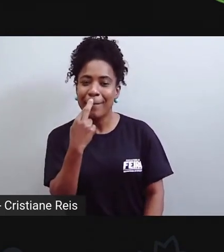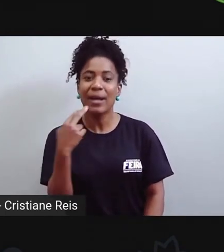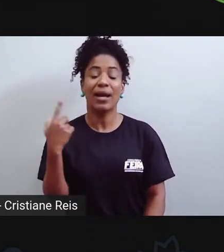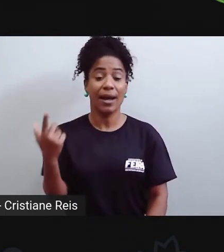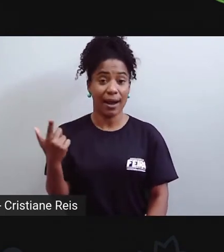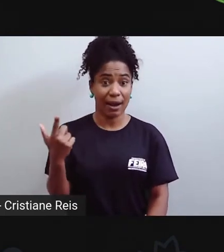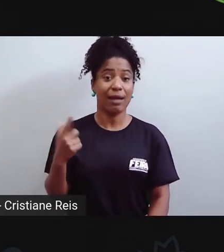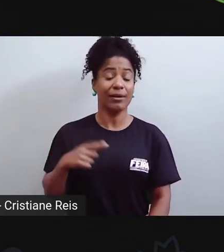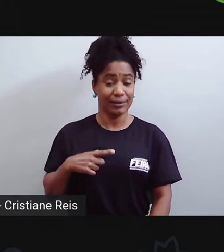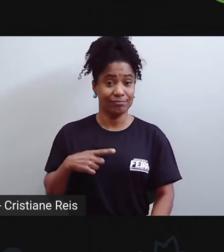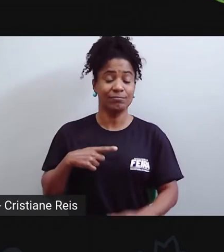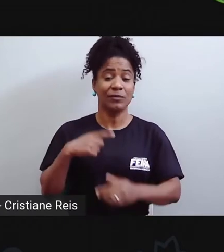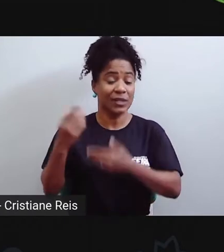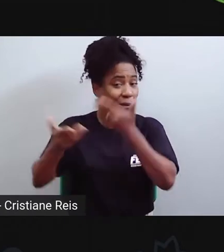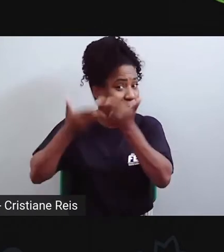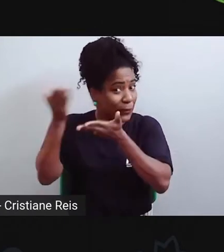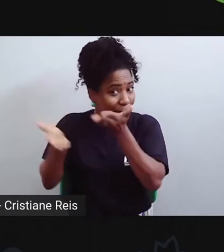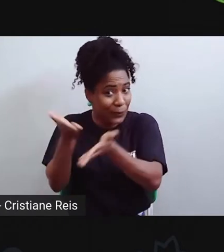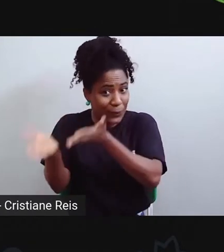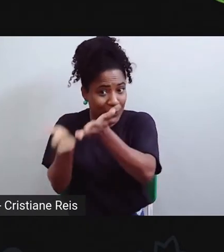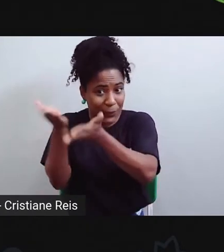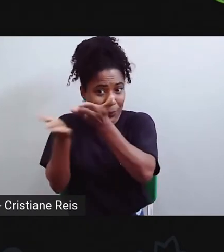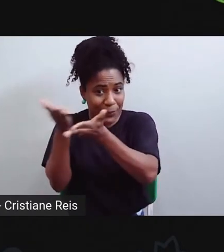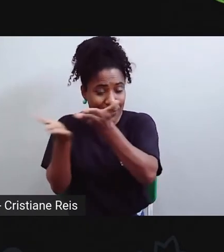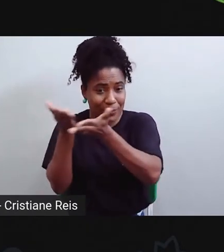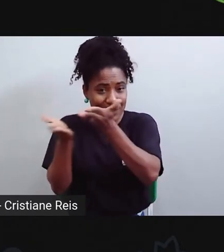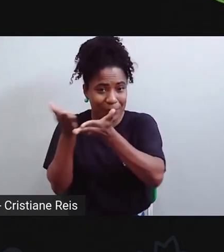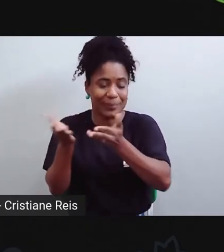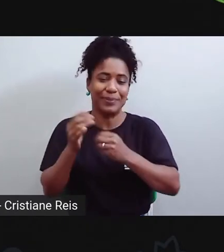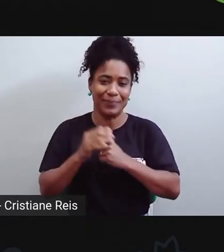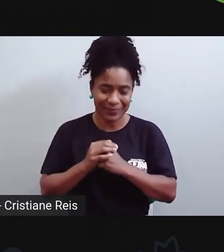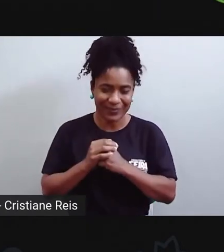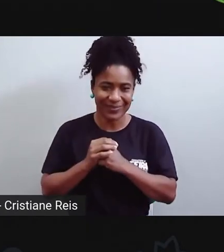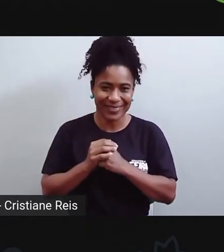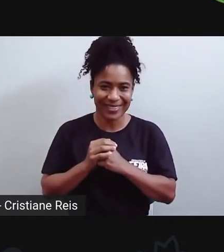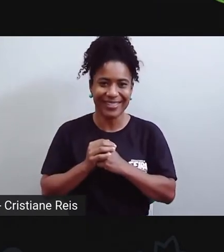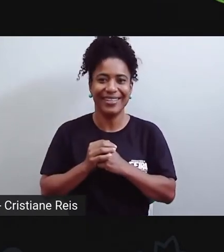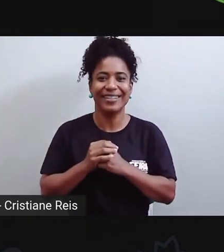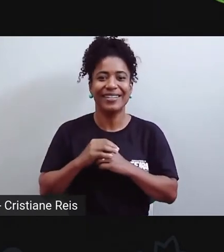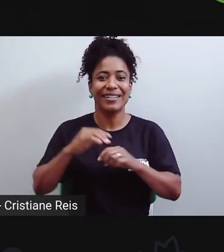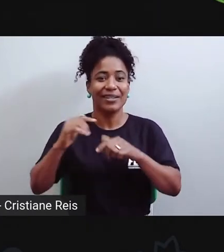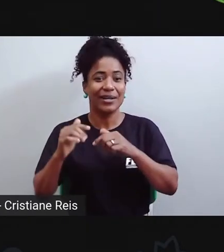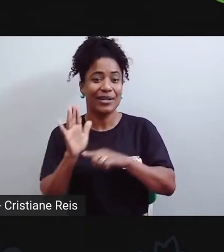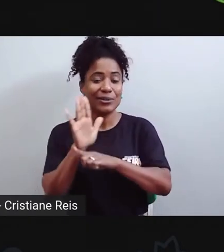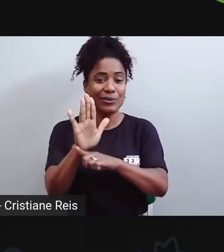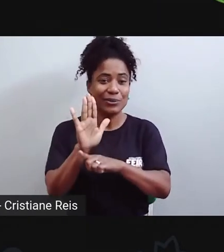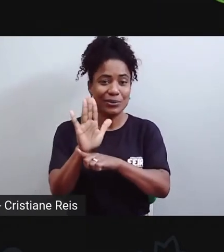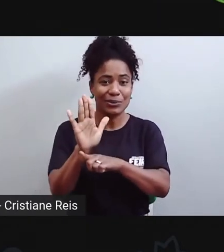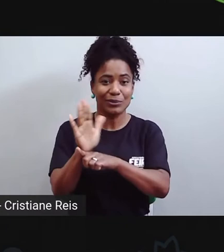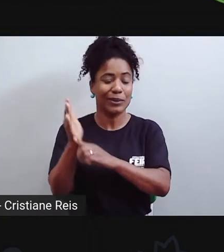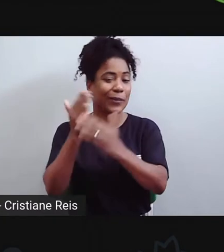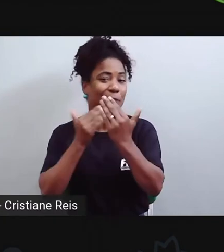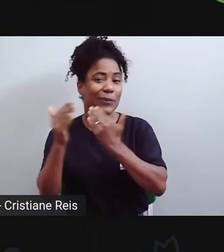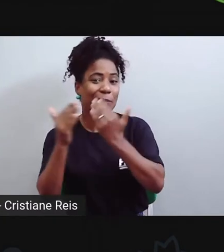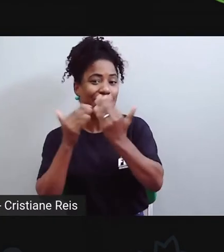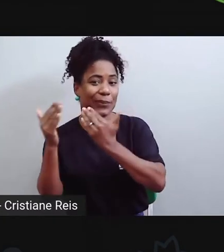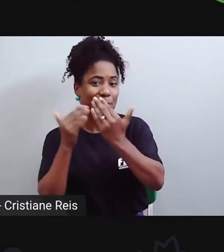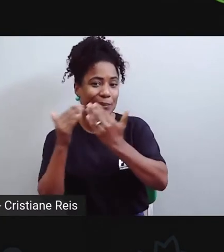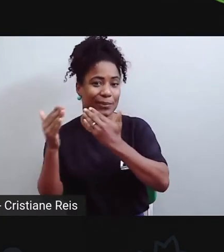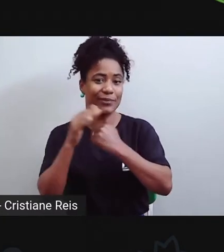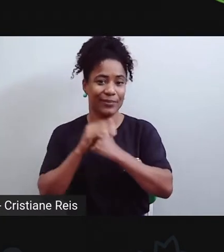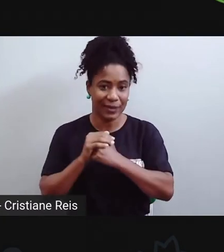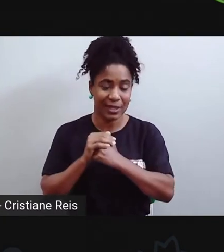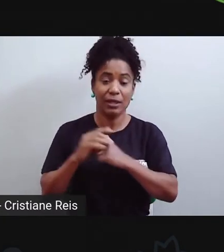mental, dependência química e ensino de saúde e ela trabalha no hospital especializado Lopes